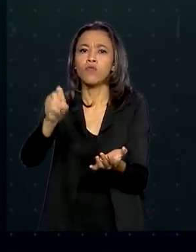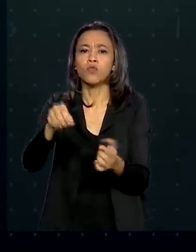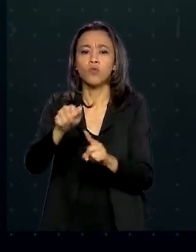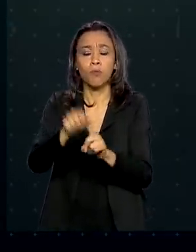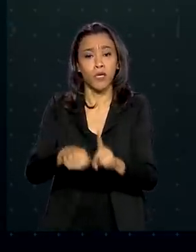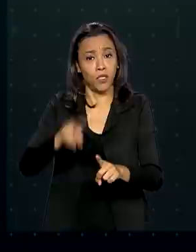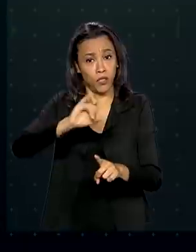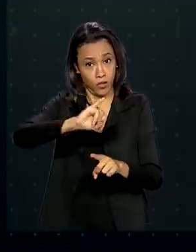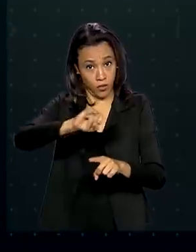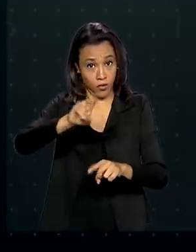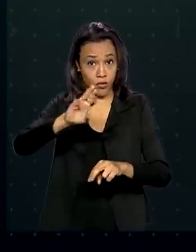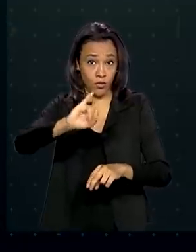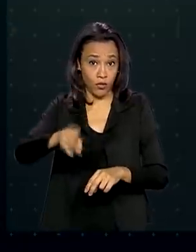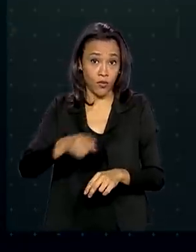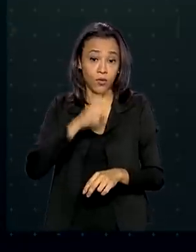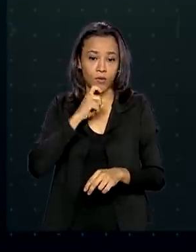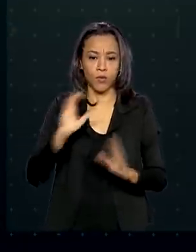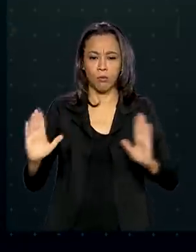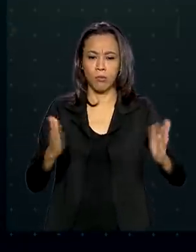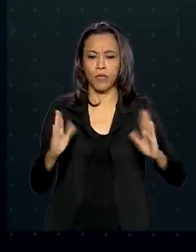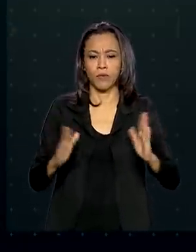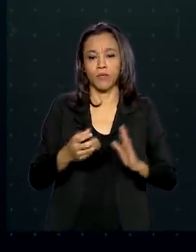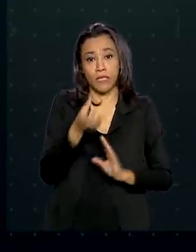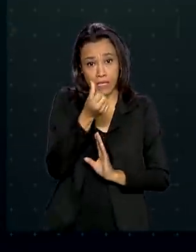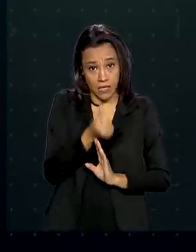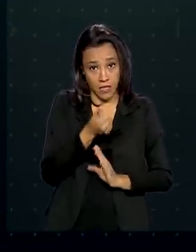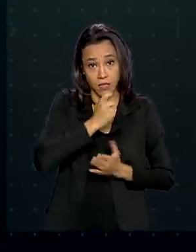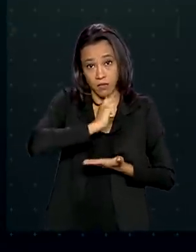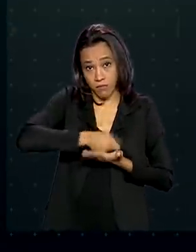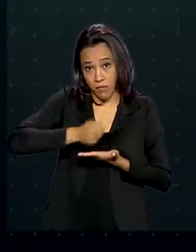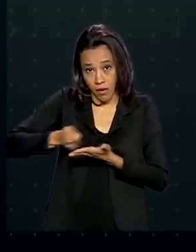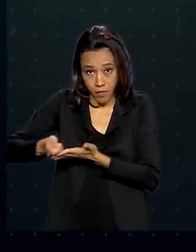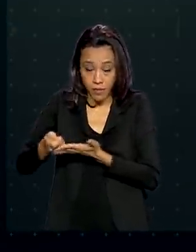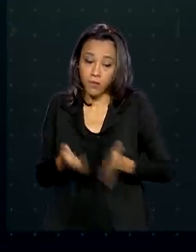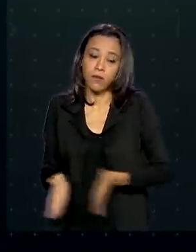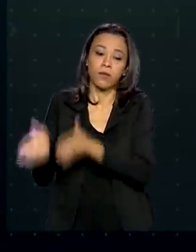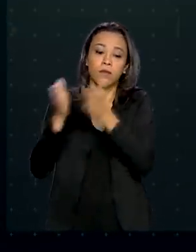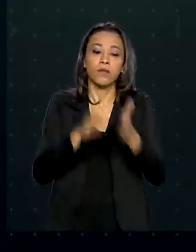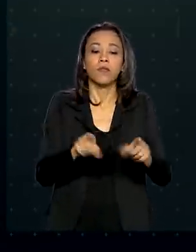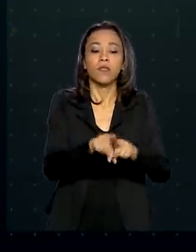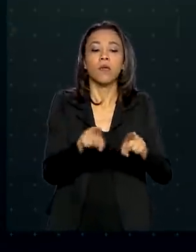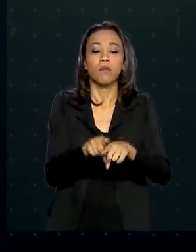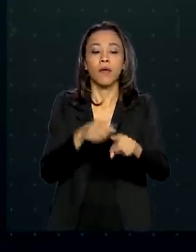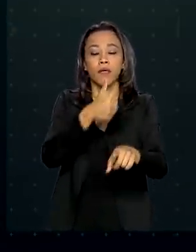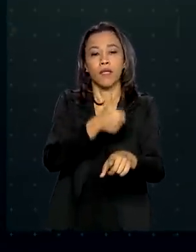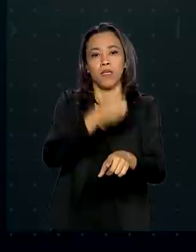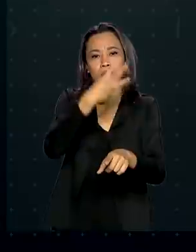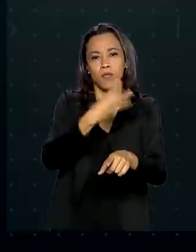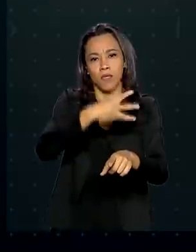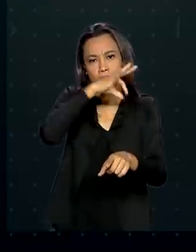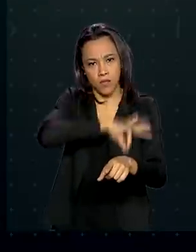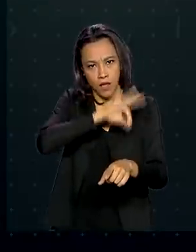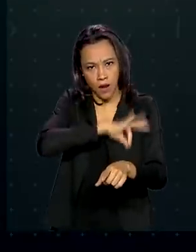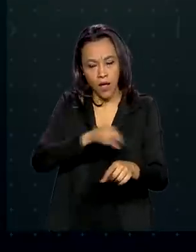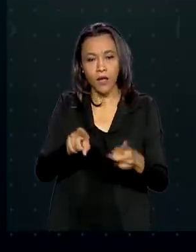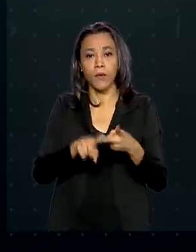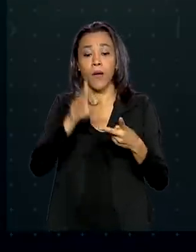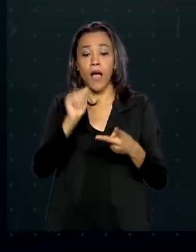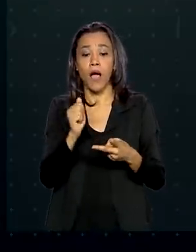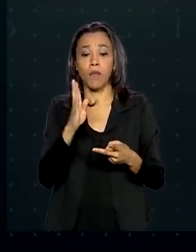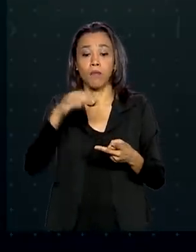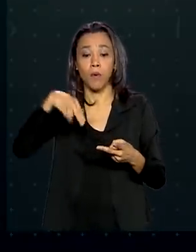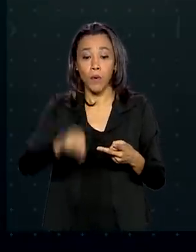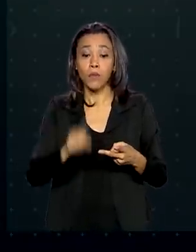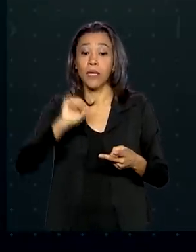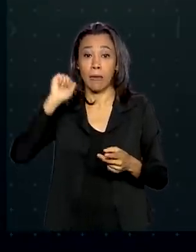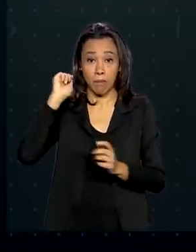em até seis pagamentos mensais. O abono anual, décimo terceiro salário, pago a aposentados